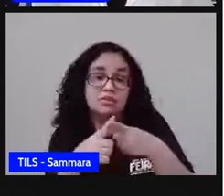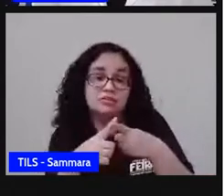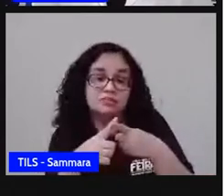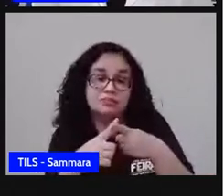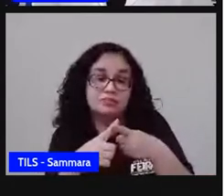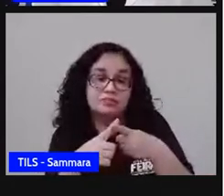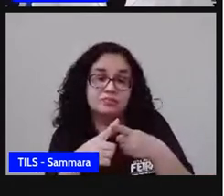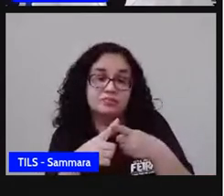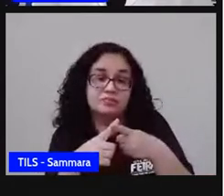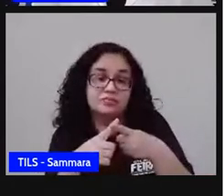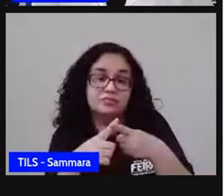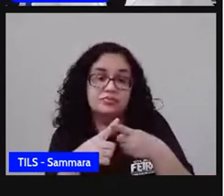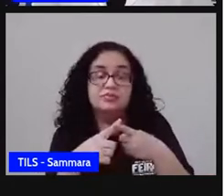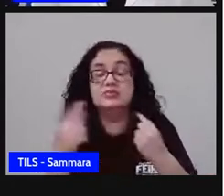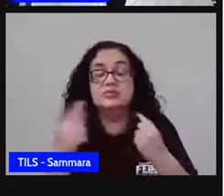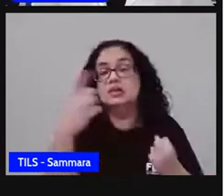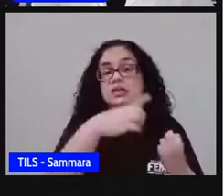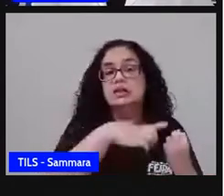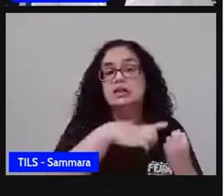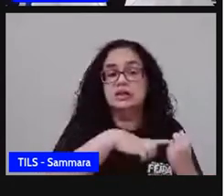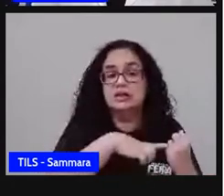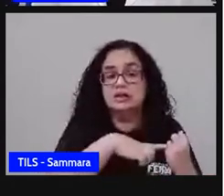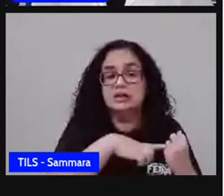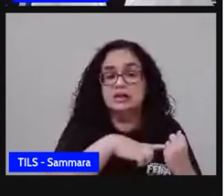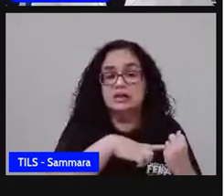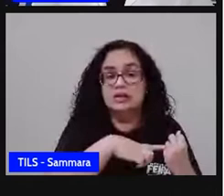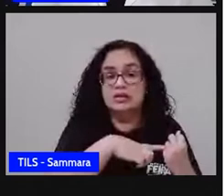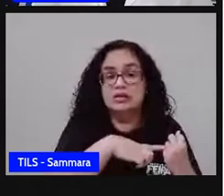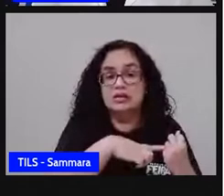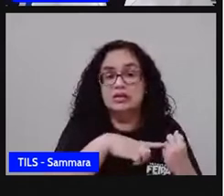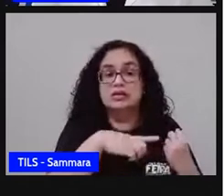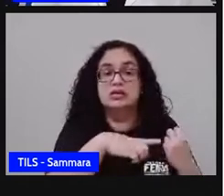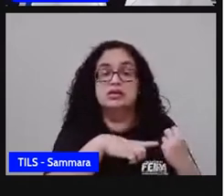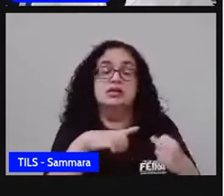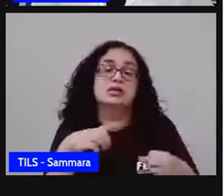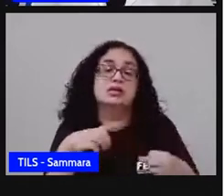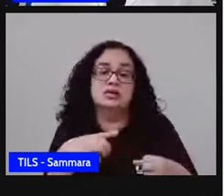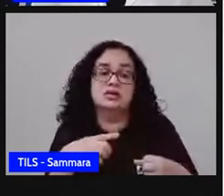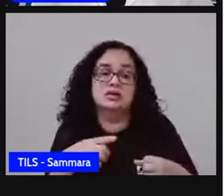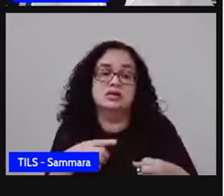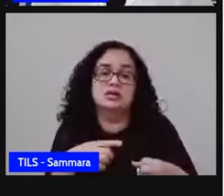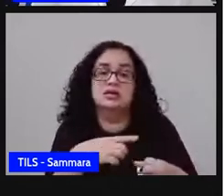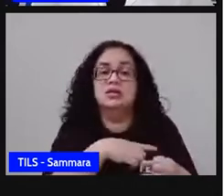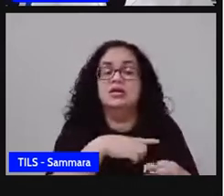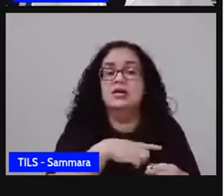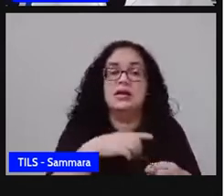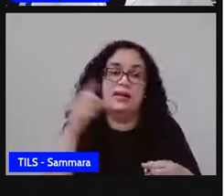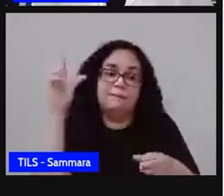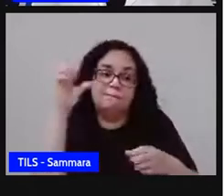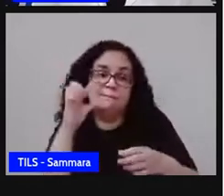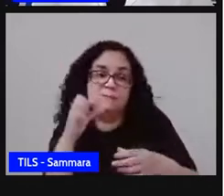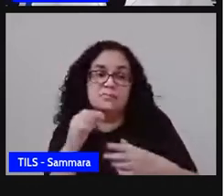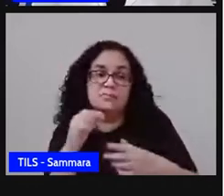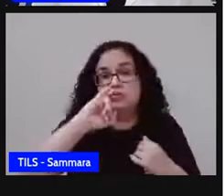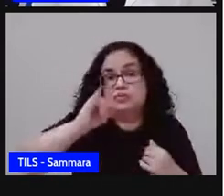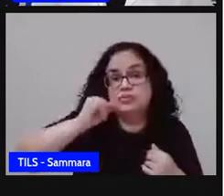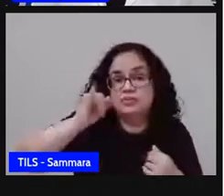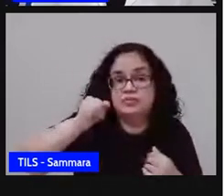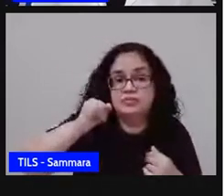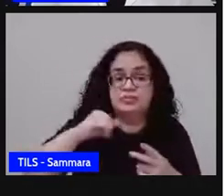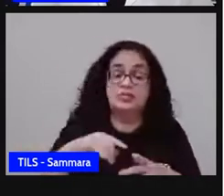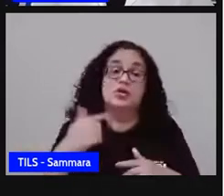de ter acesso a menores oportunidades.